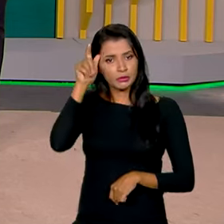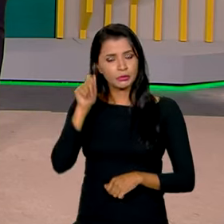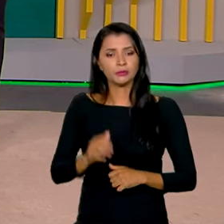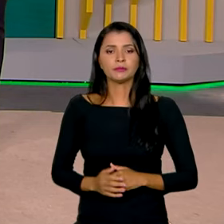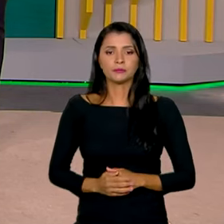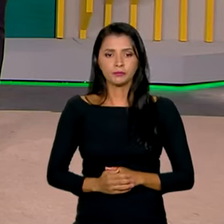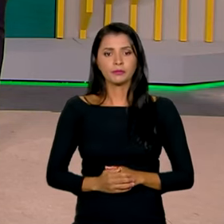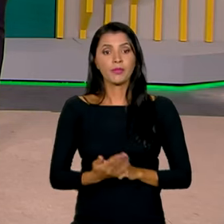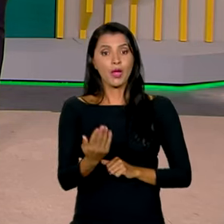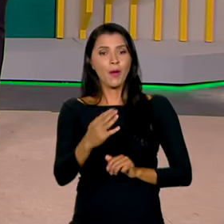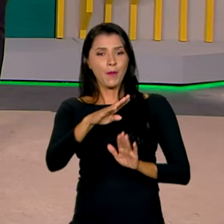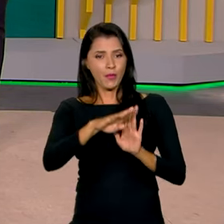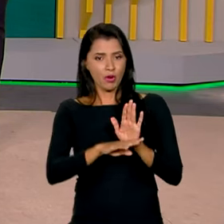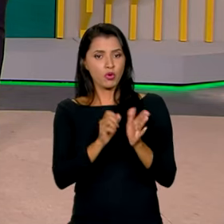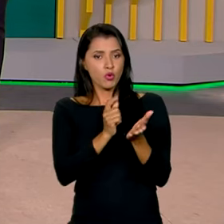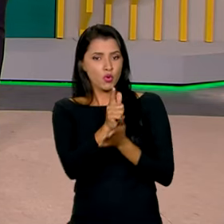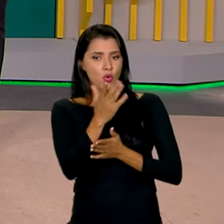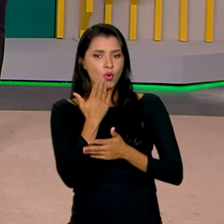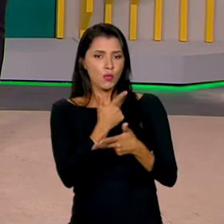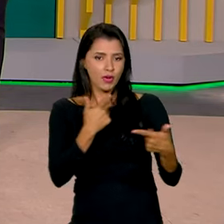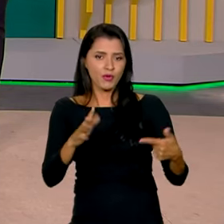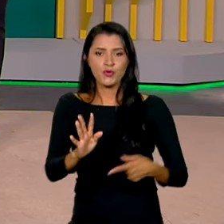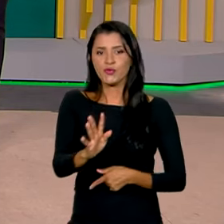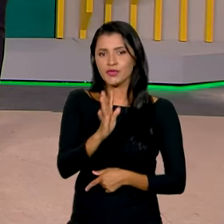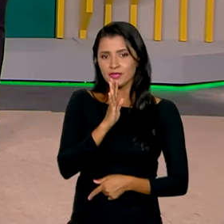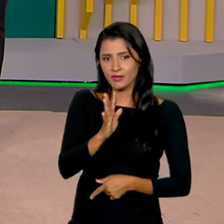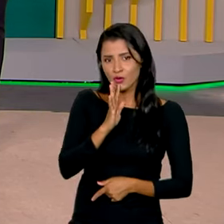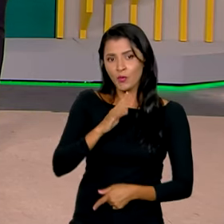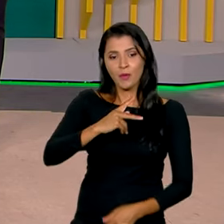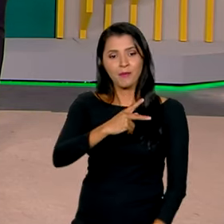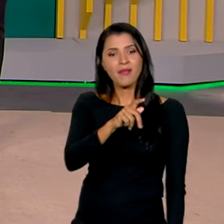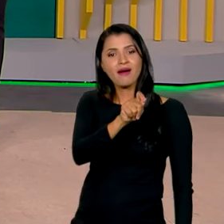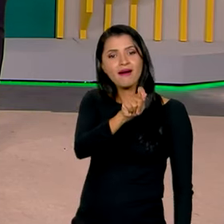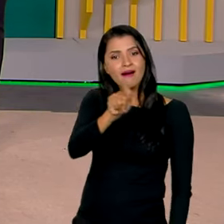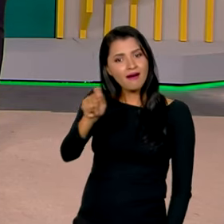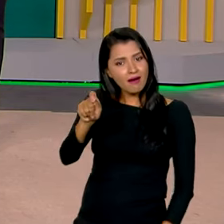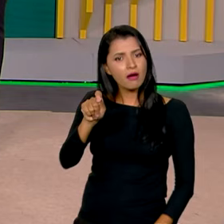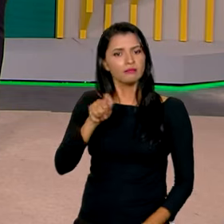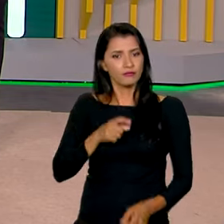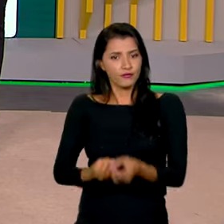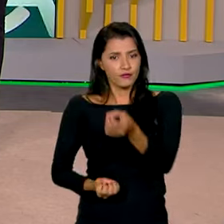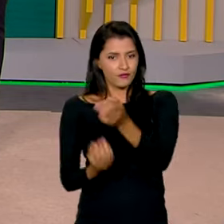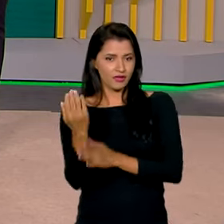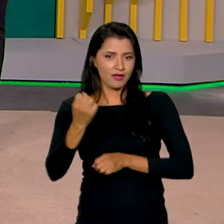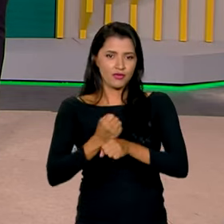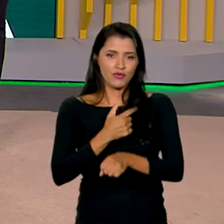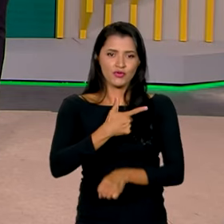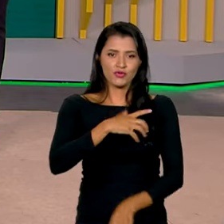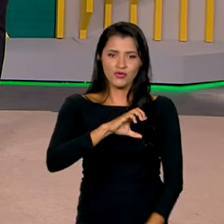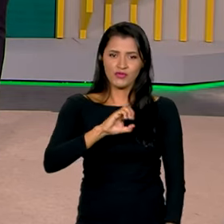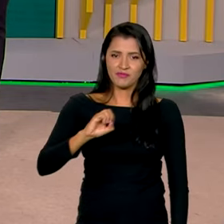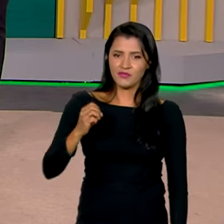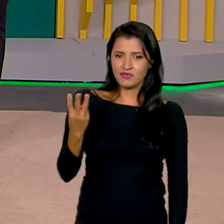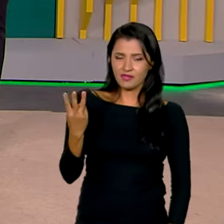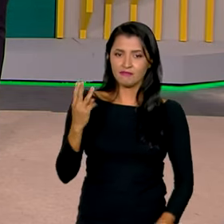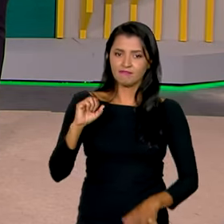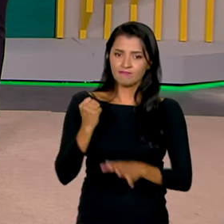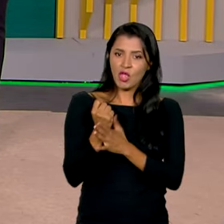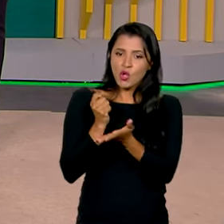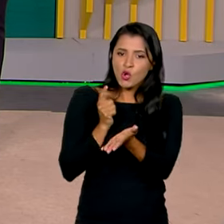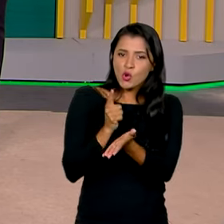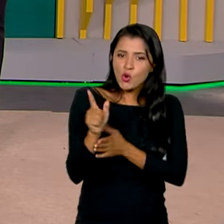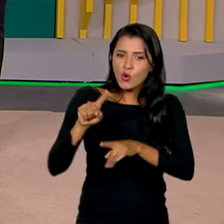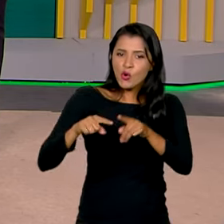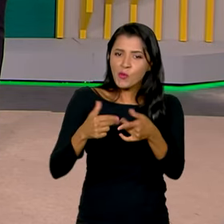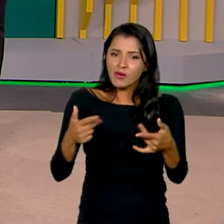O Programa de Aquisição de Alimentos, conhecido como PAA, foi criado em 2003 para garantir a compra da